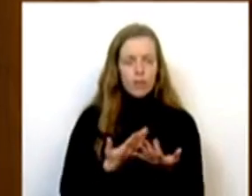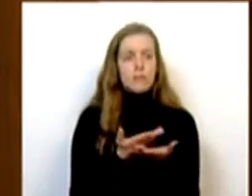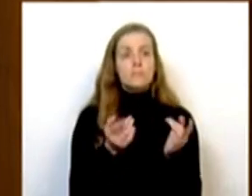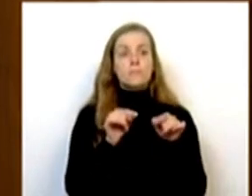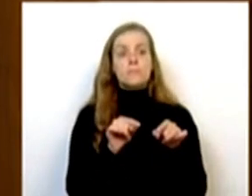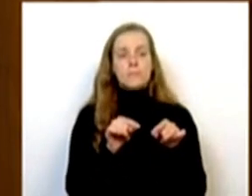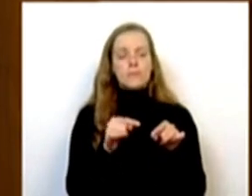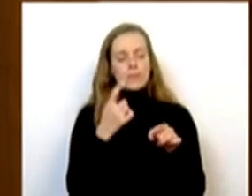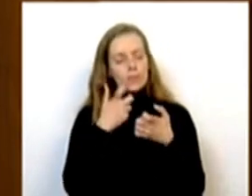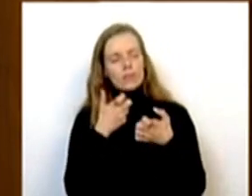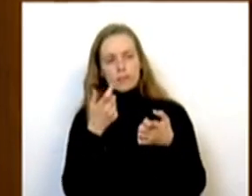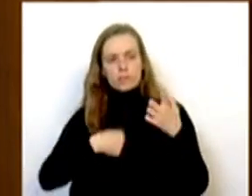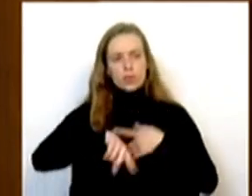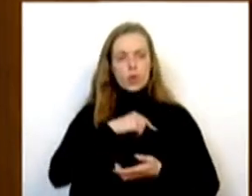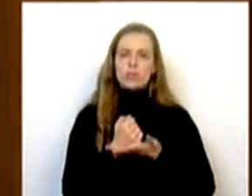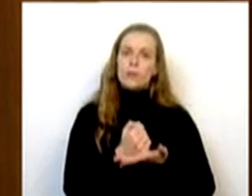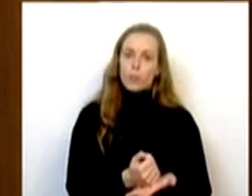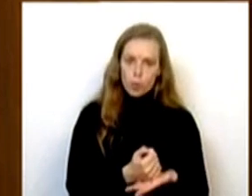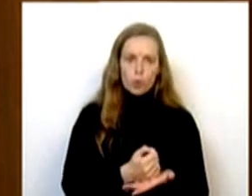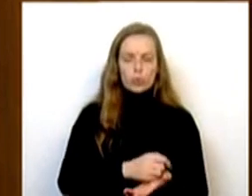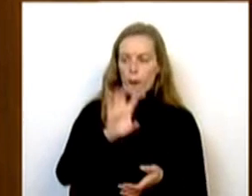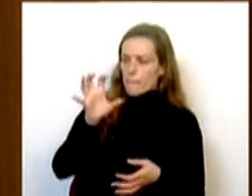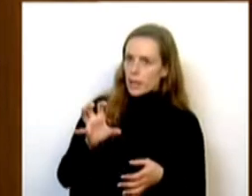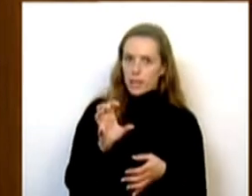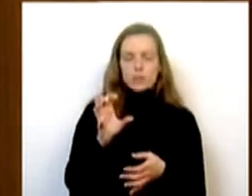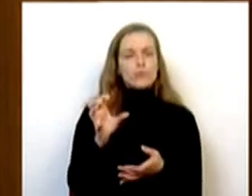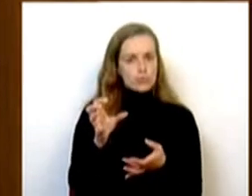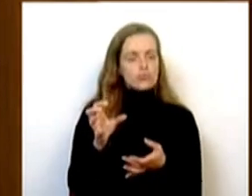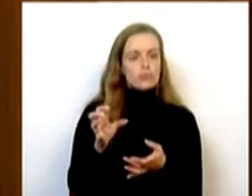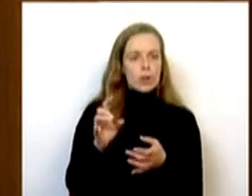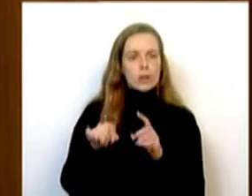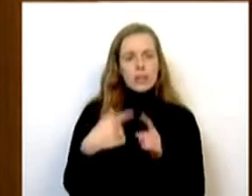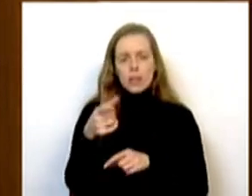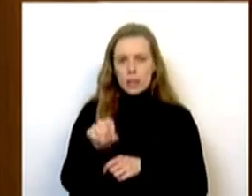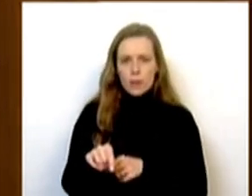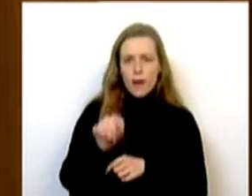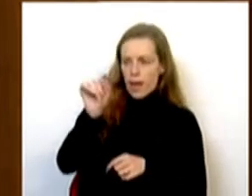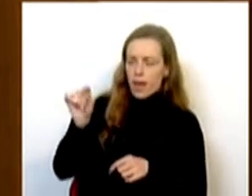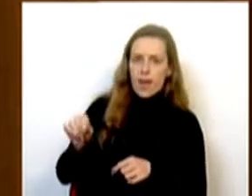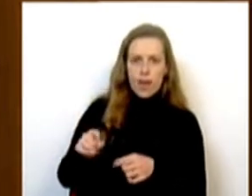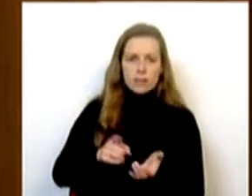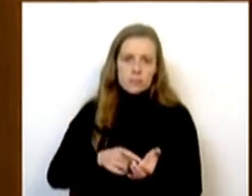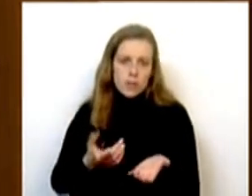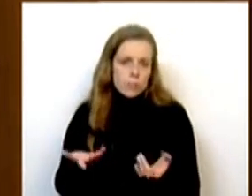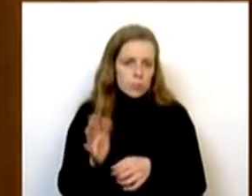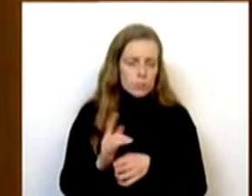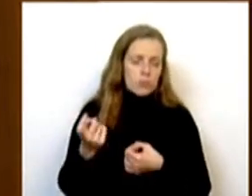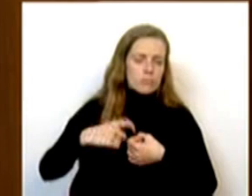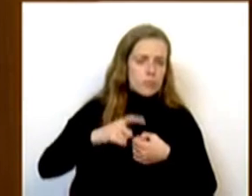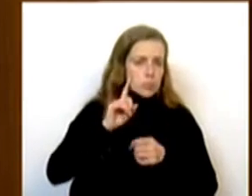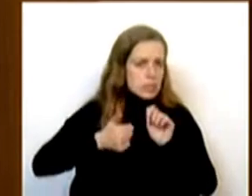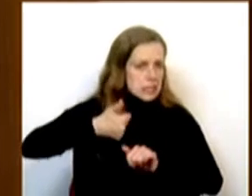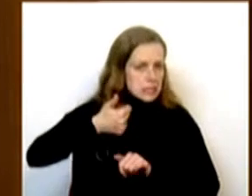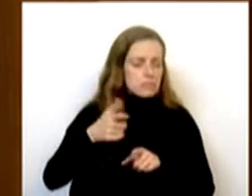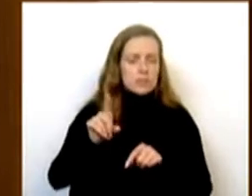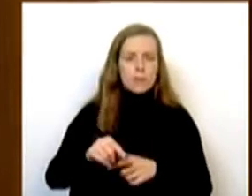o nosso apoio à participação de países terceiros, incluindo aliados de peso, como os Estados Unidos, bem como a importância